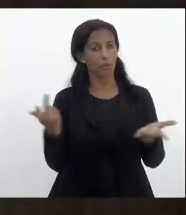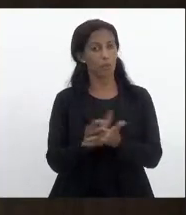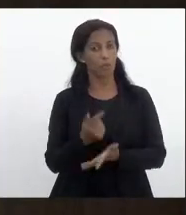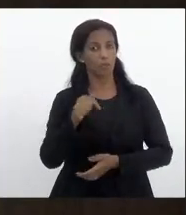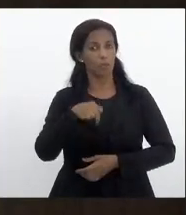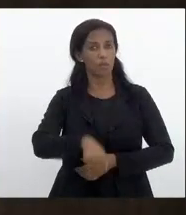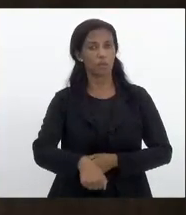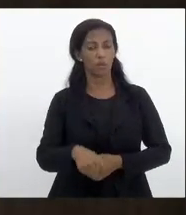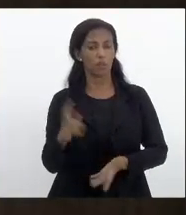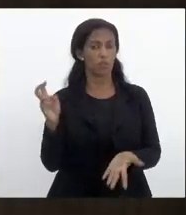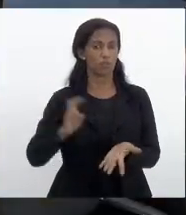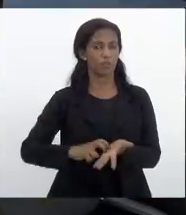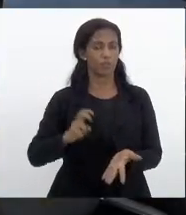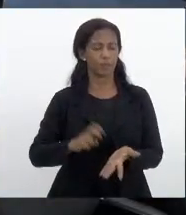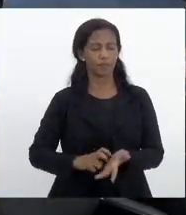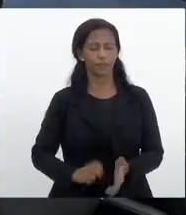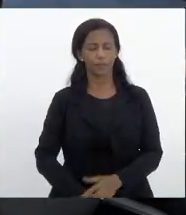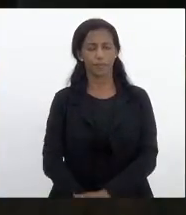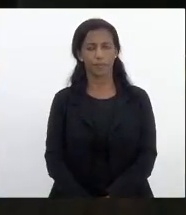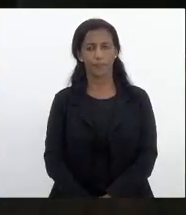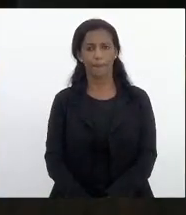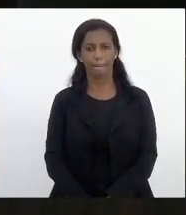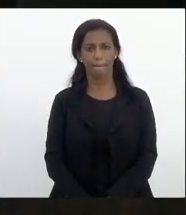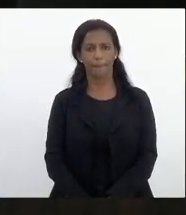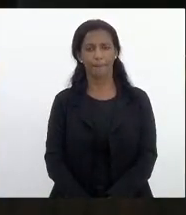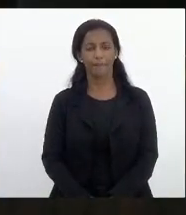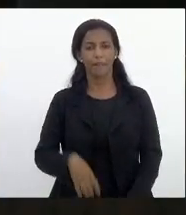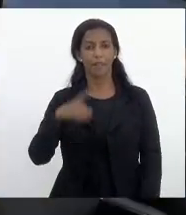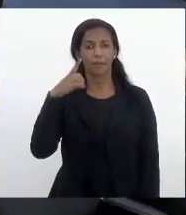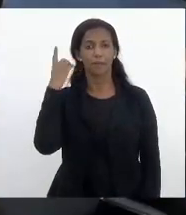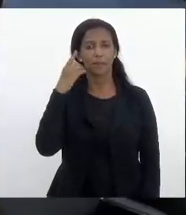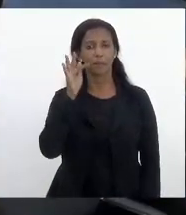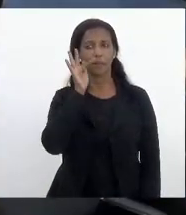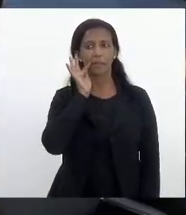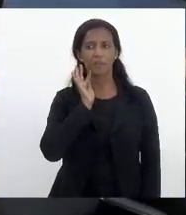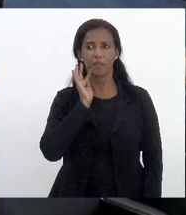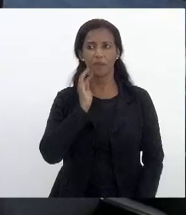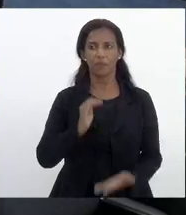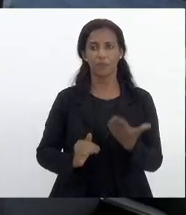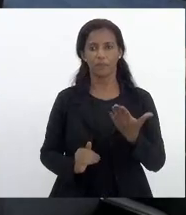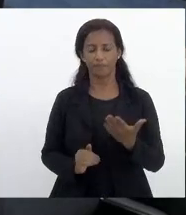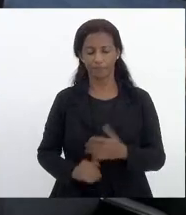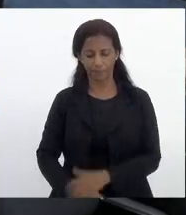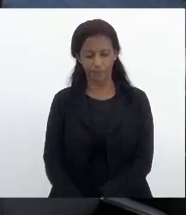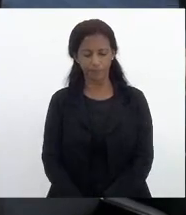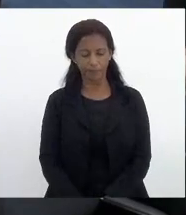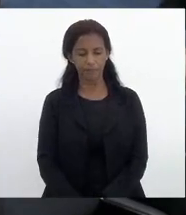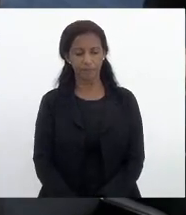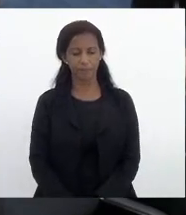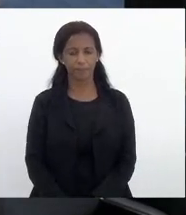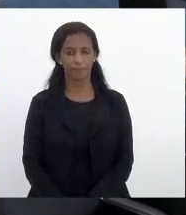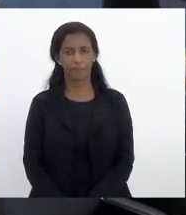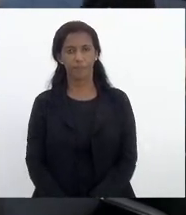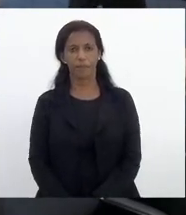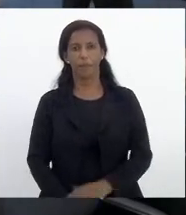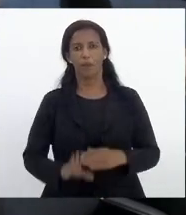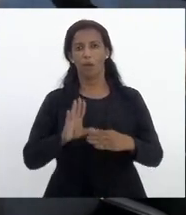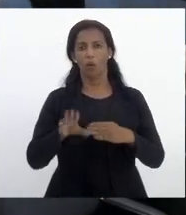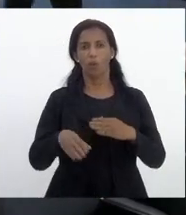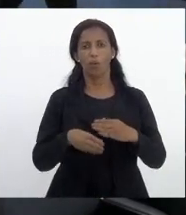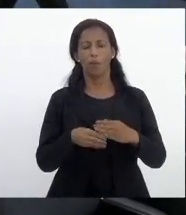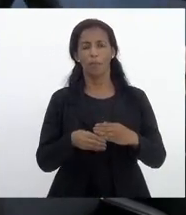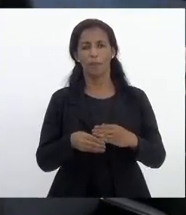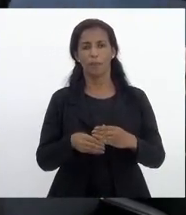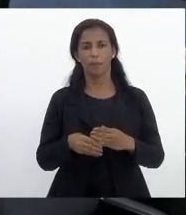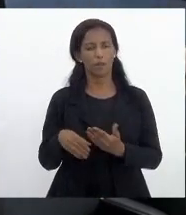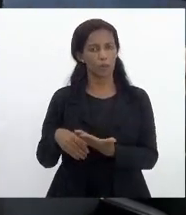na sessão da manhã deputado Flávio Serafini pela ordem deputado Marta Rocha complementando aqui o que disse o deputado